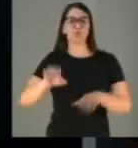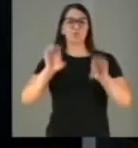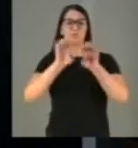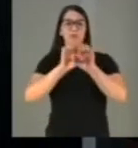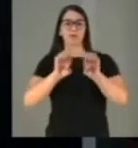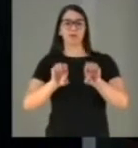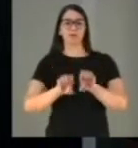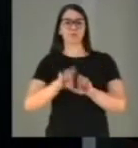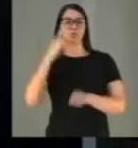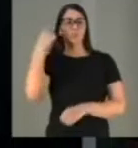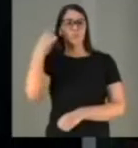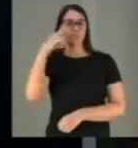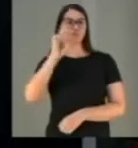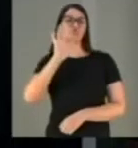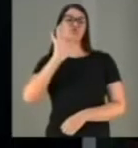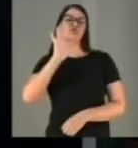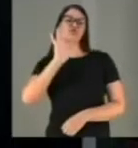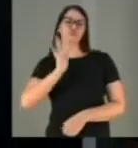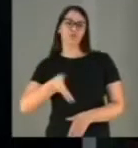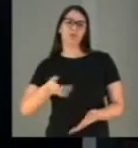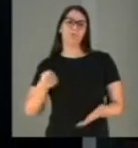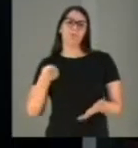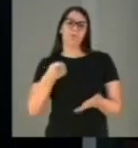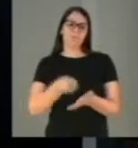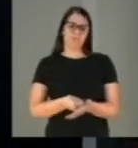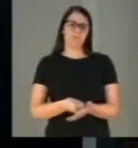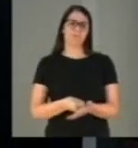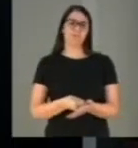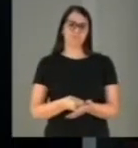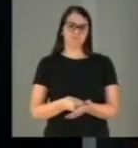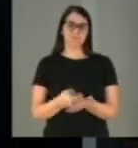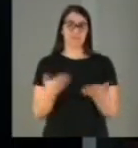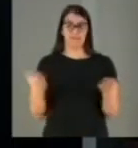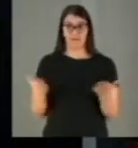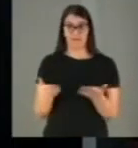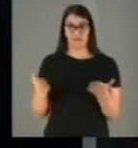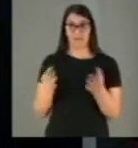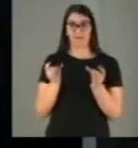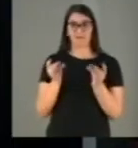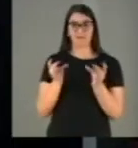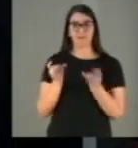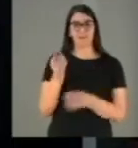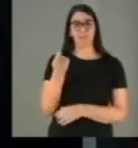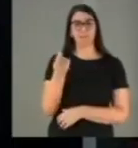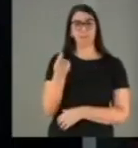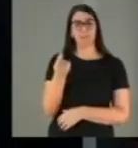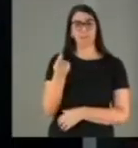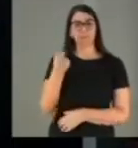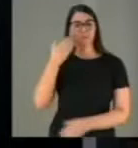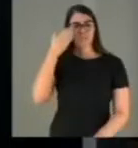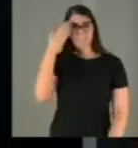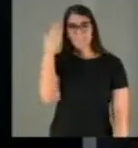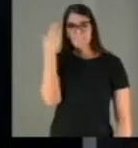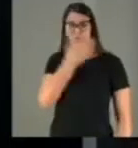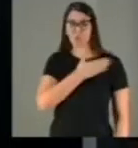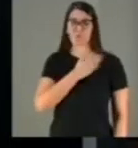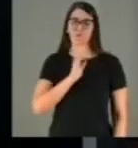que um dia já financiou. E agora está à venda por um preço que já se provou subestimado.